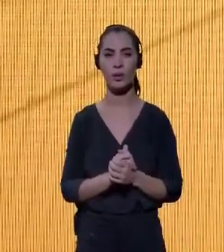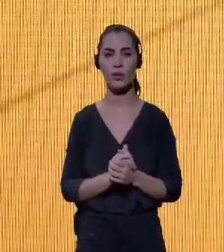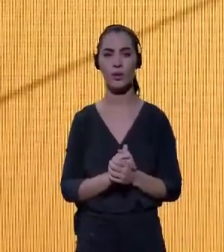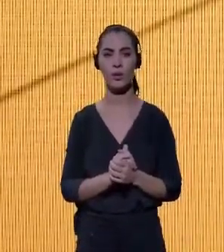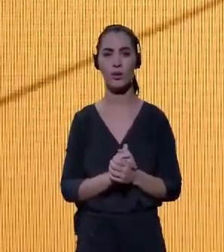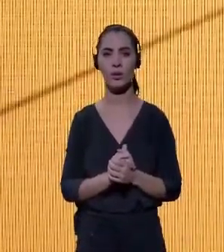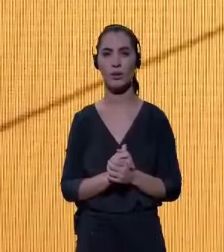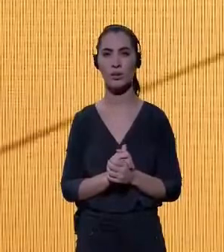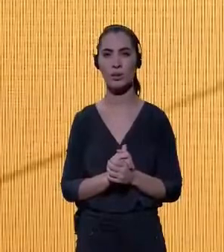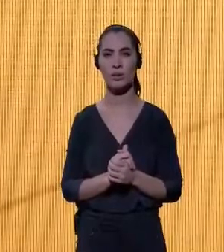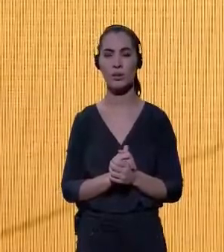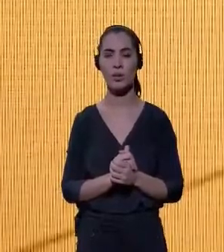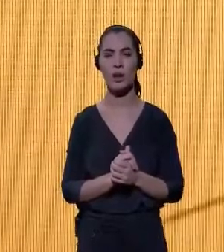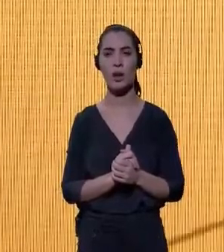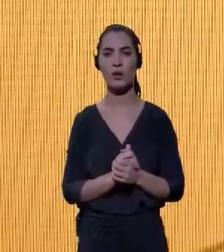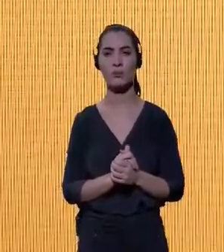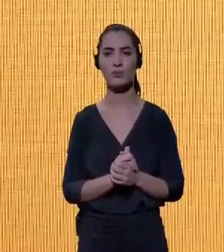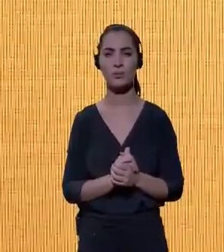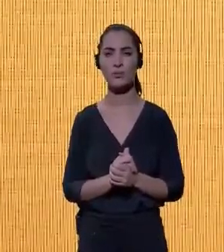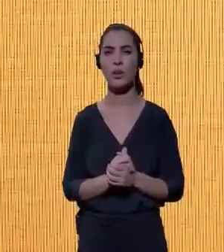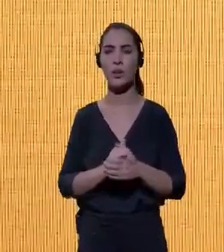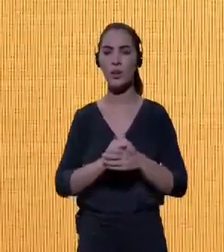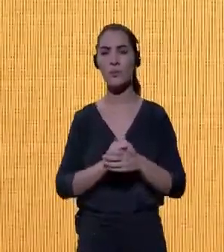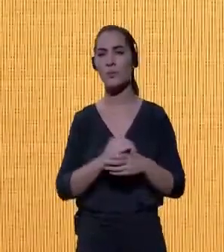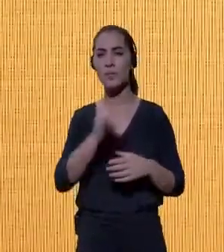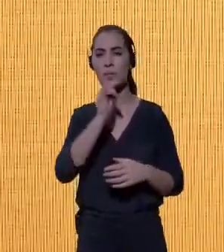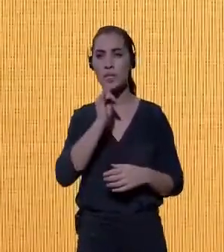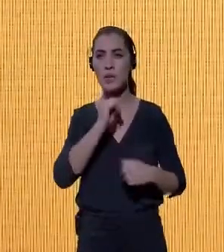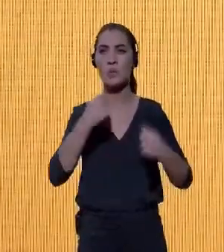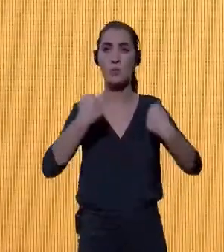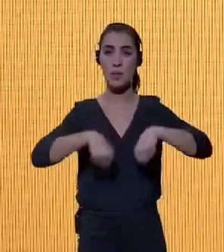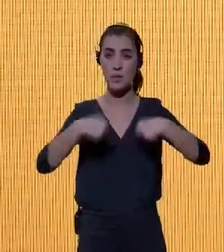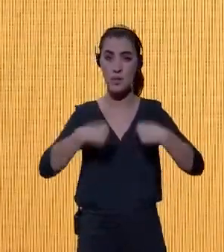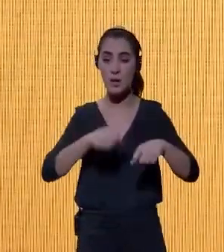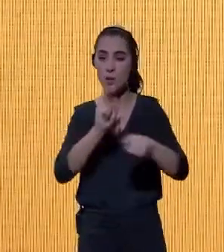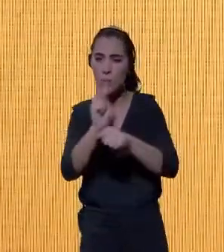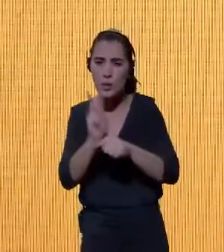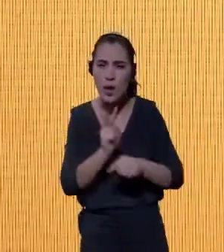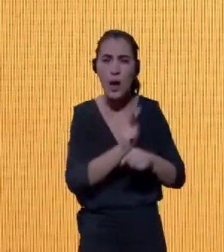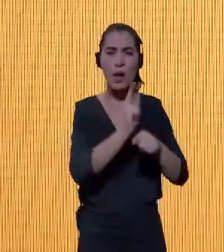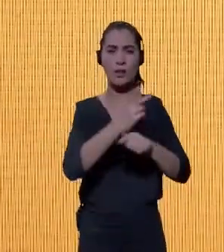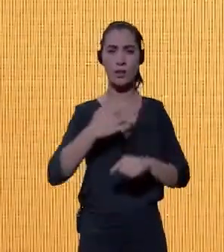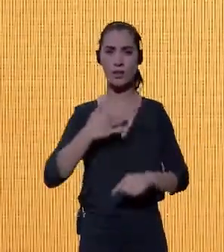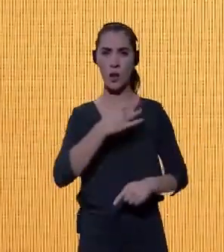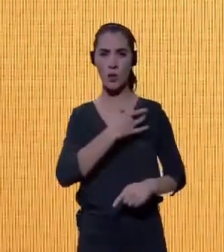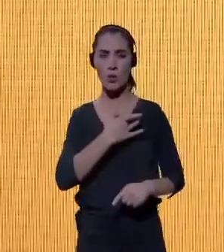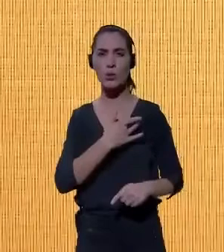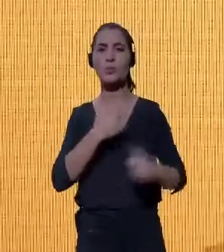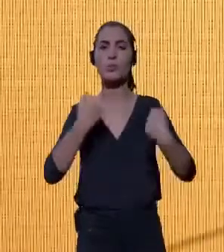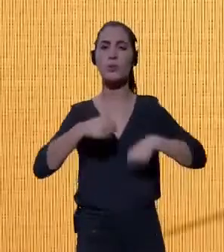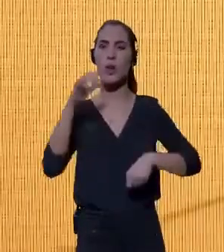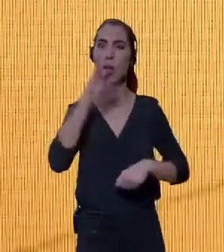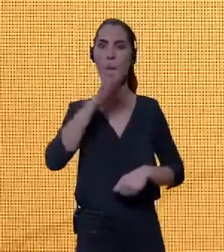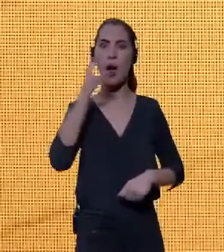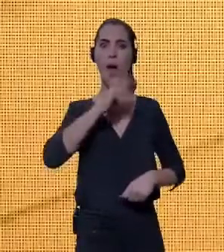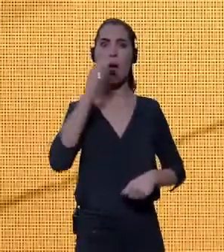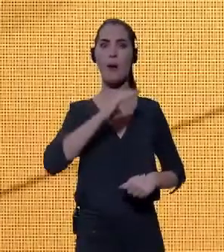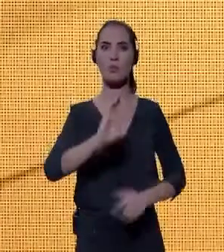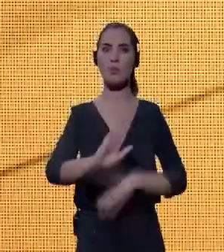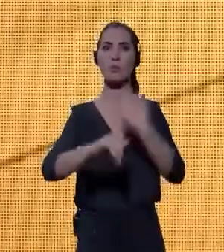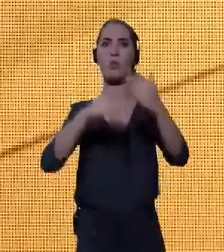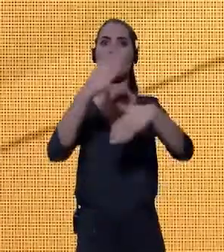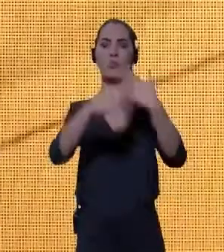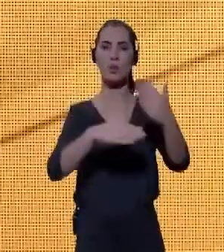acelerou o desenvolvimento de novas soluções tecnológicas, mostrando o alcance da tecnologia,